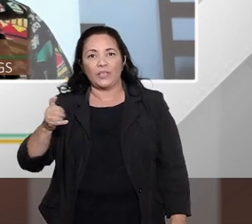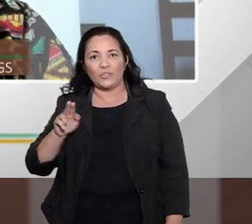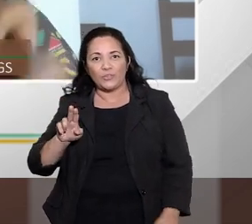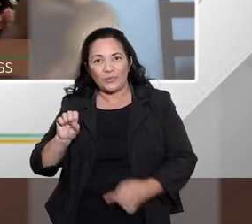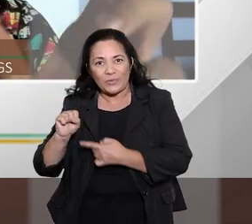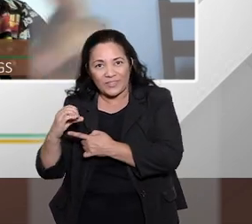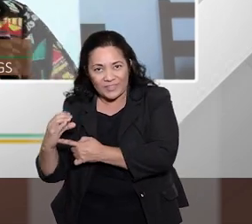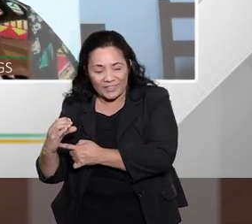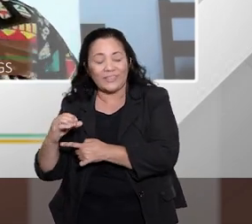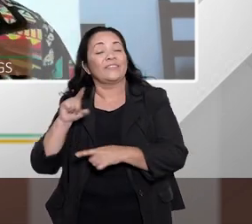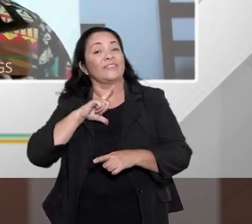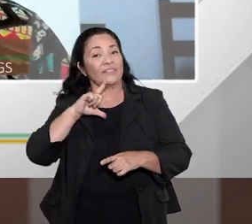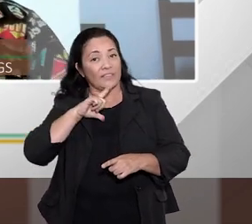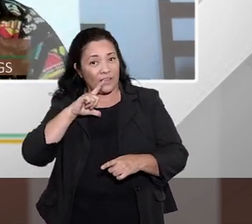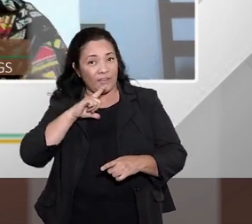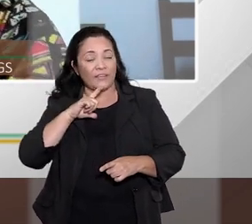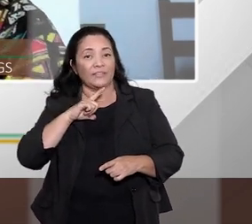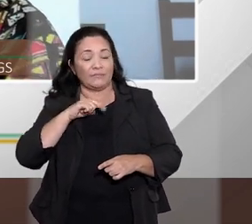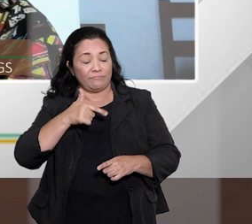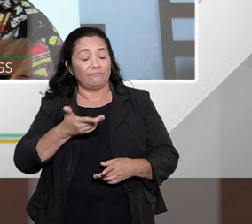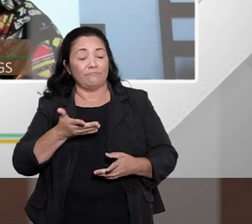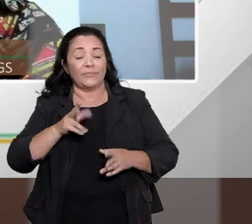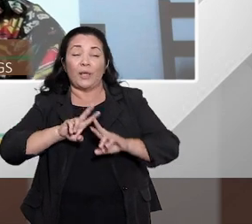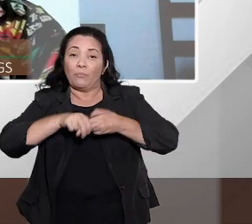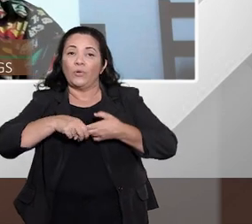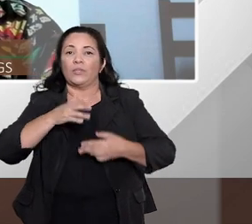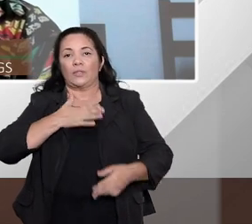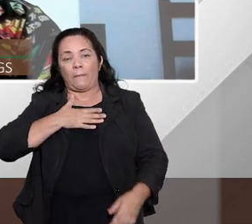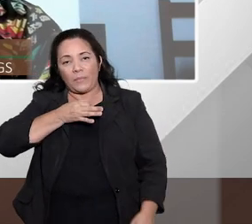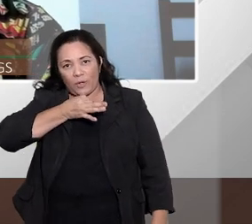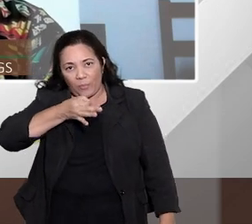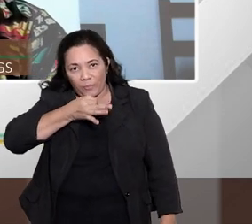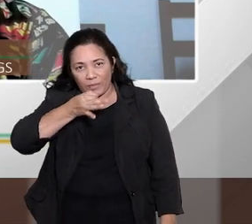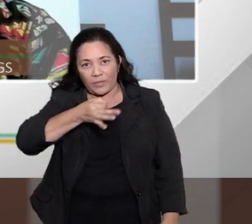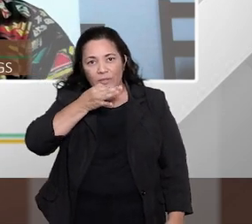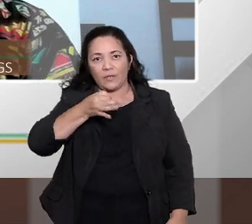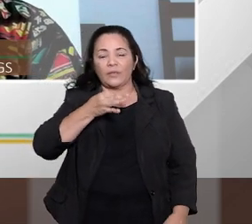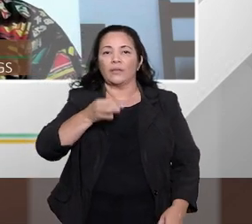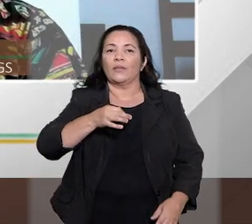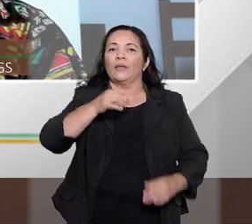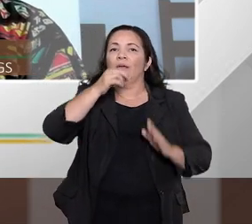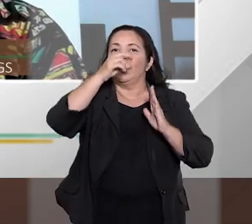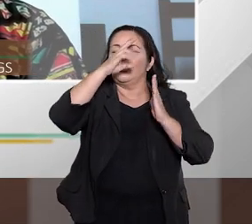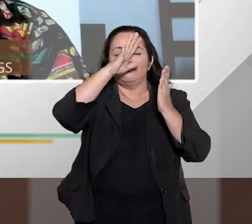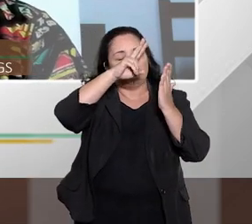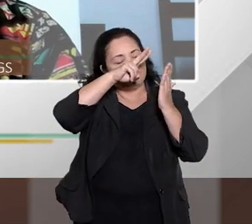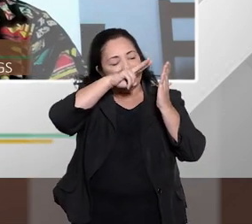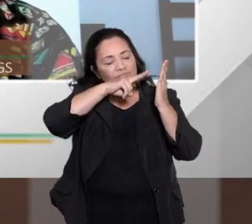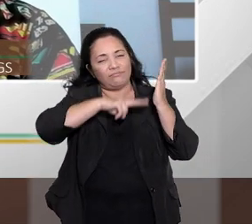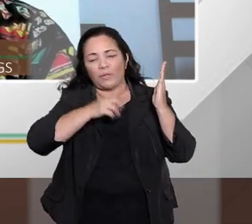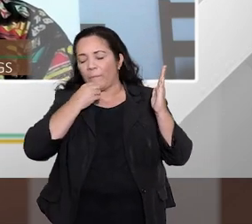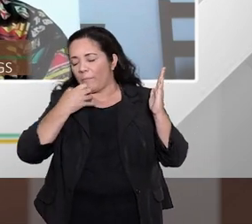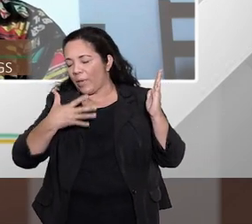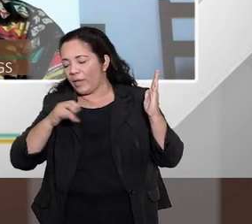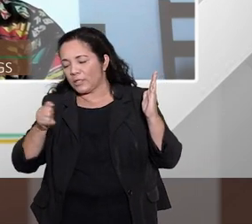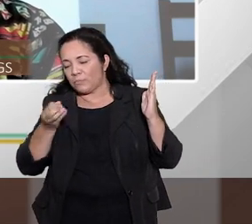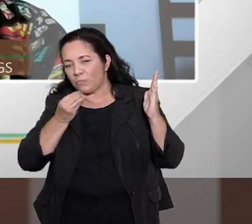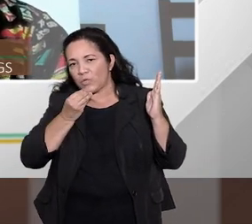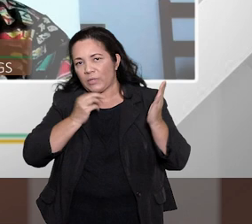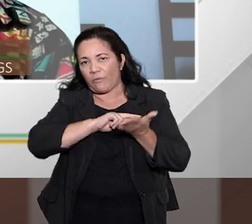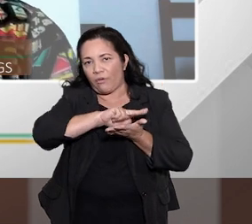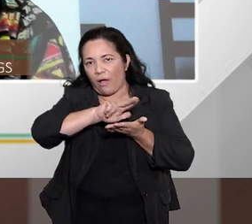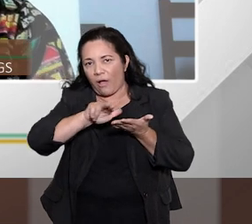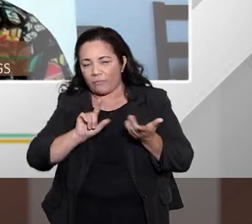então tem na minha opinião aplicado muito bem a vamos dizer as possibilidades dessa lei